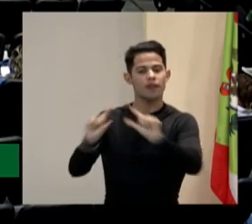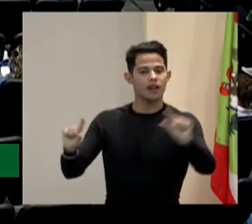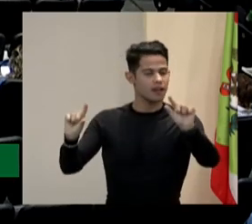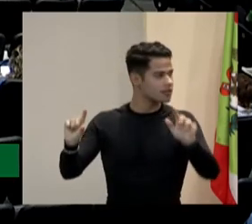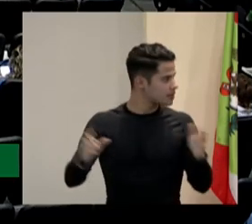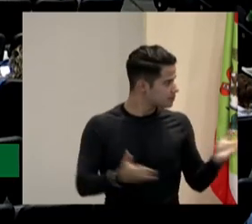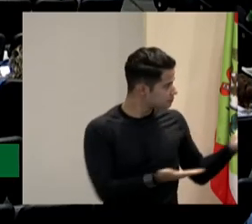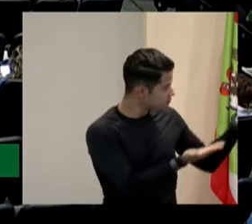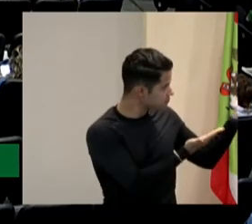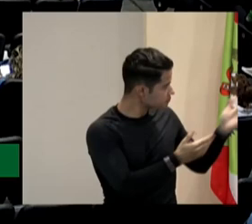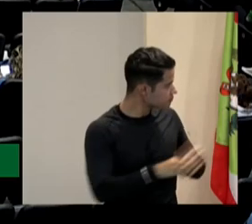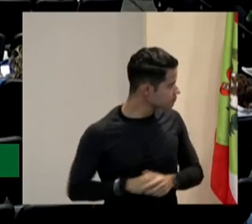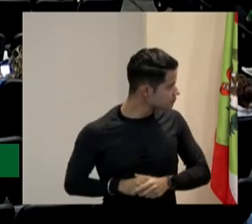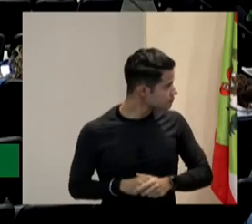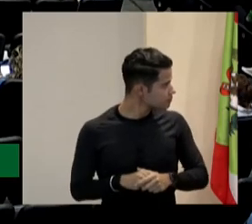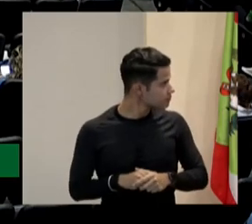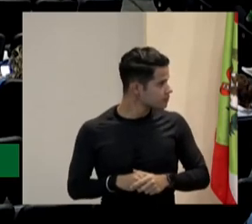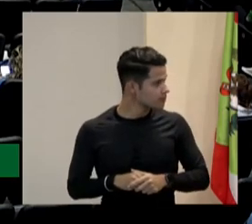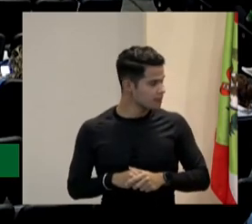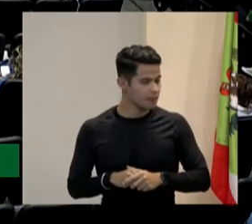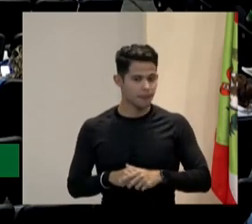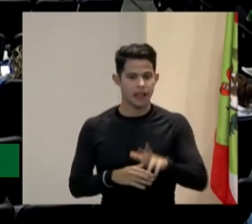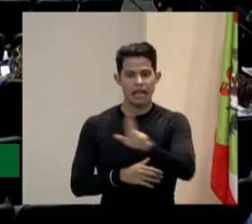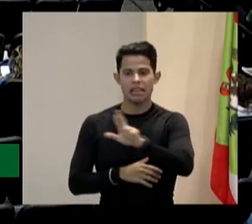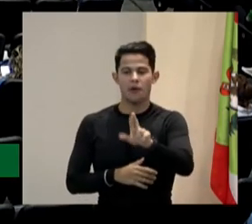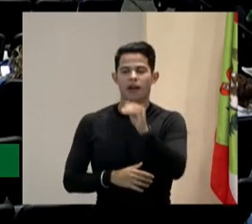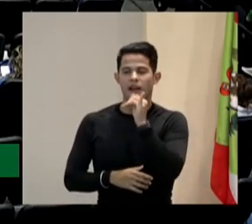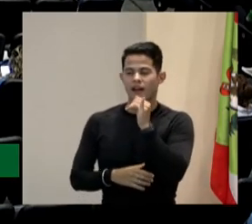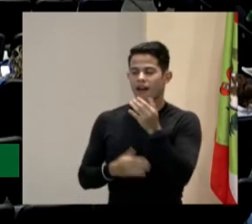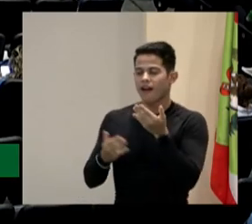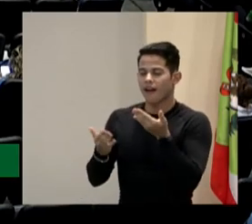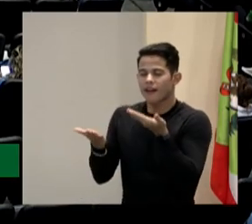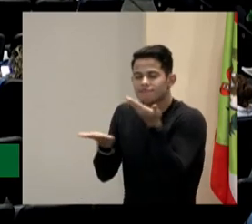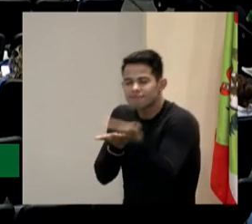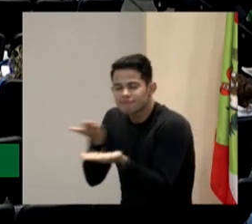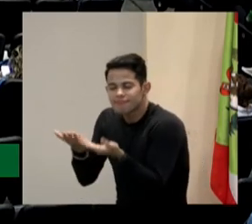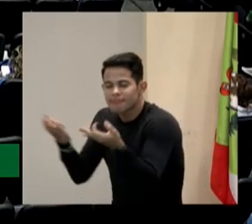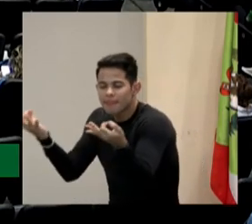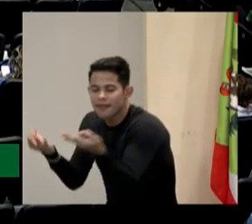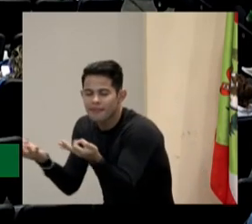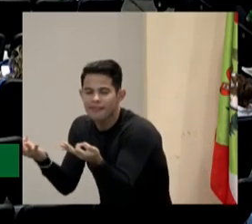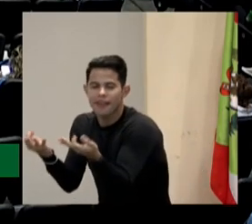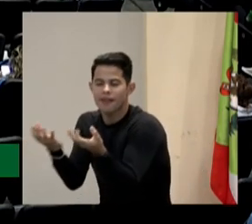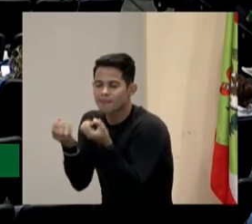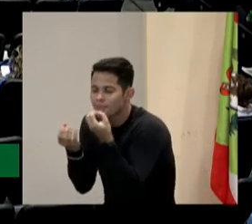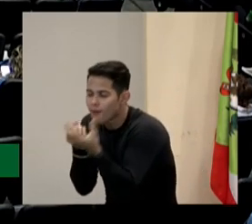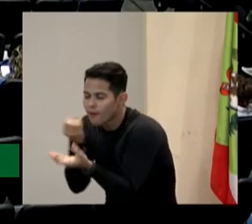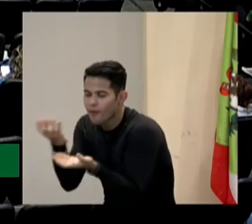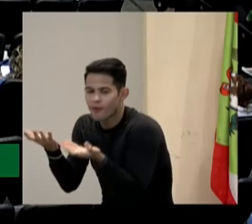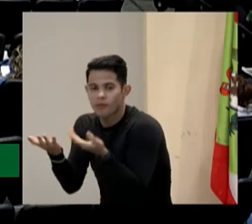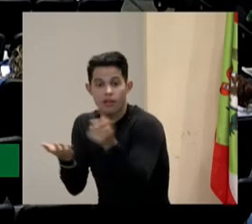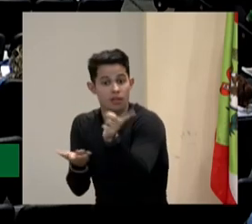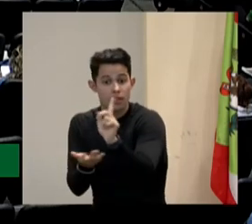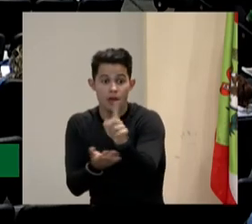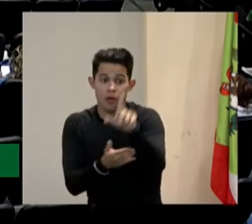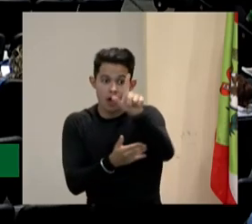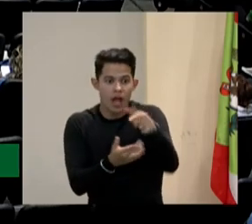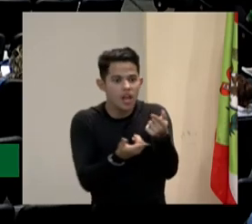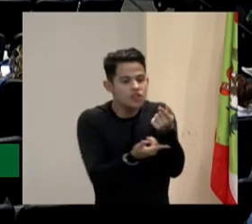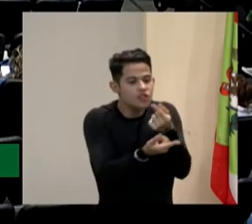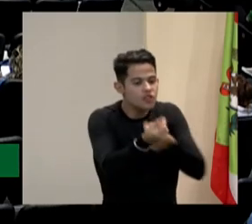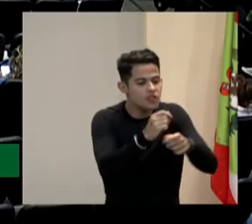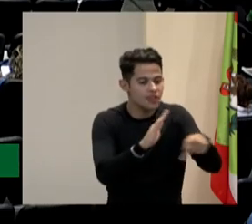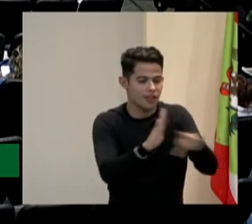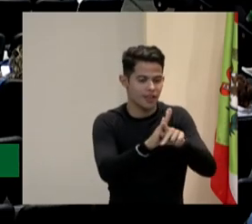é benfeitoria, não é... é negócio para a empresa. Vocês